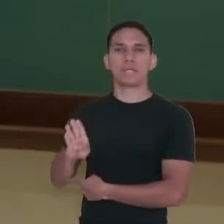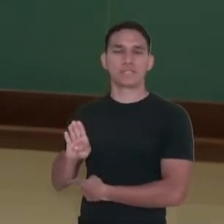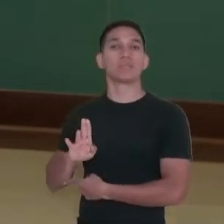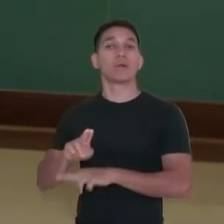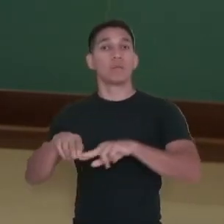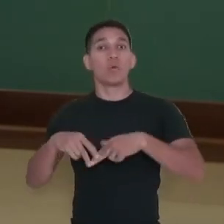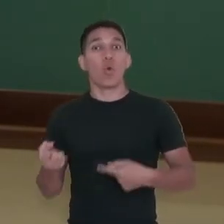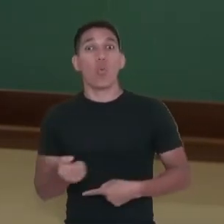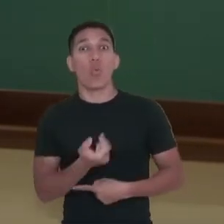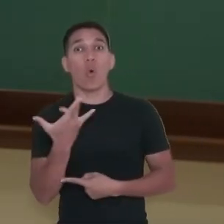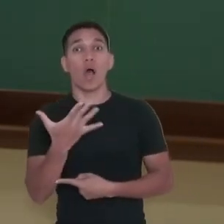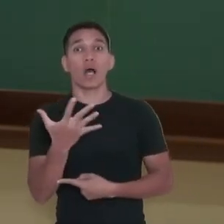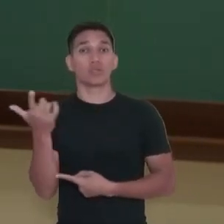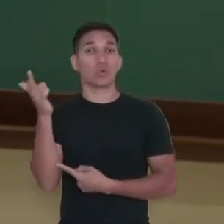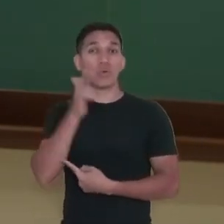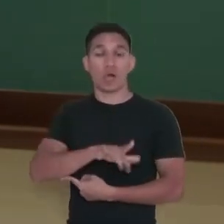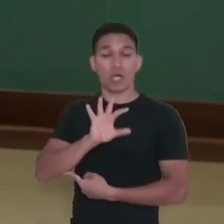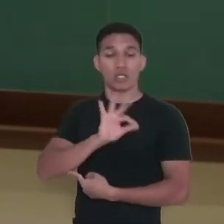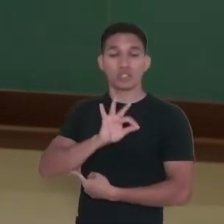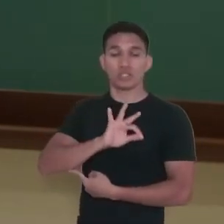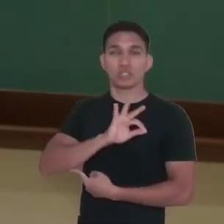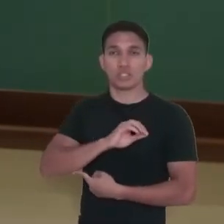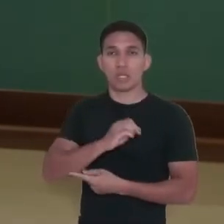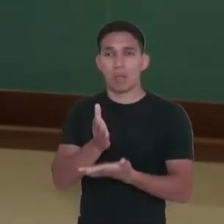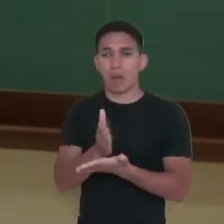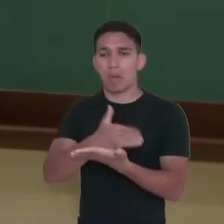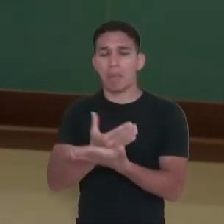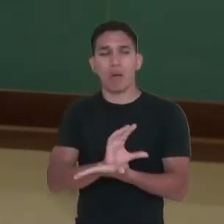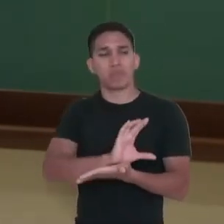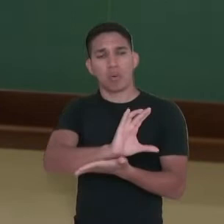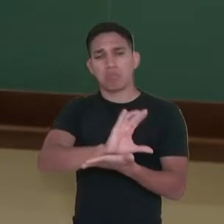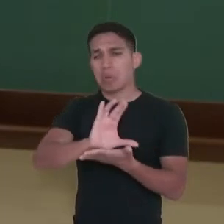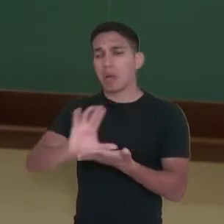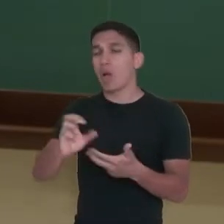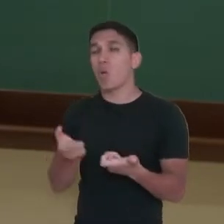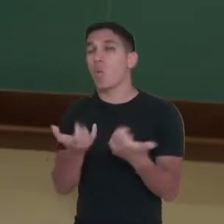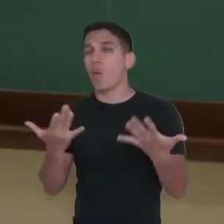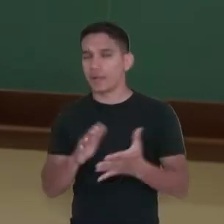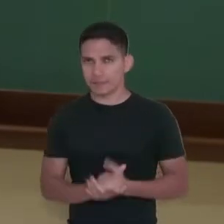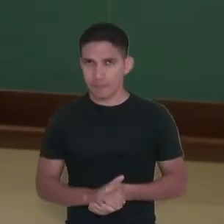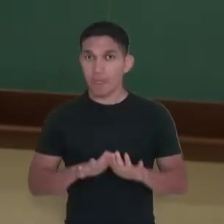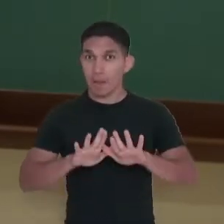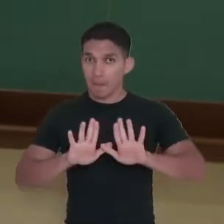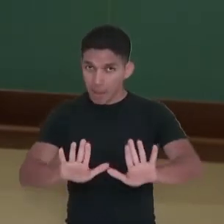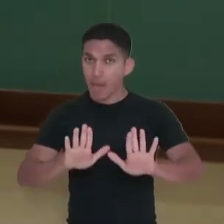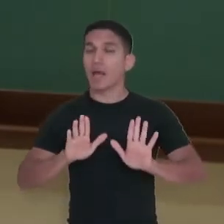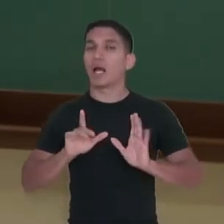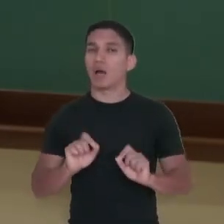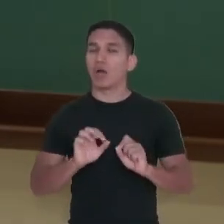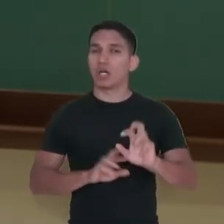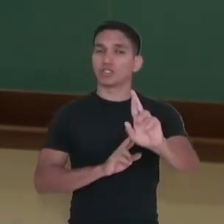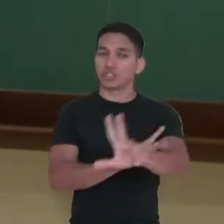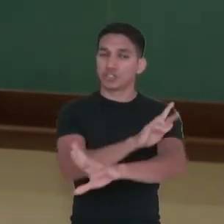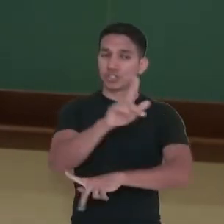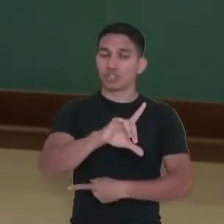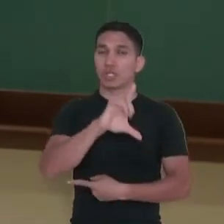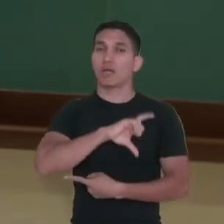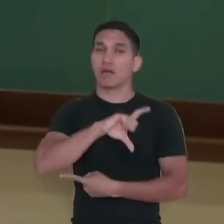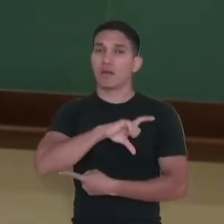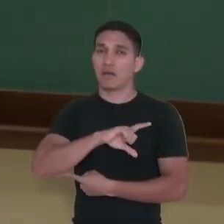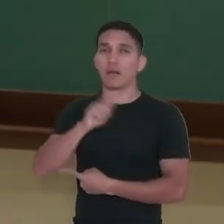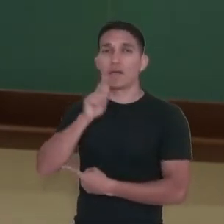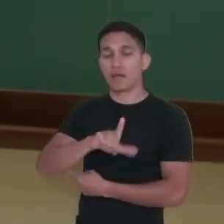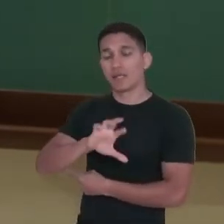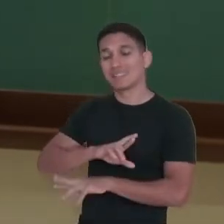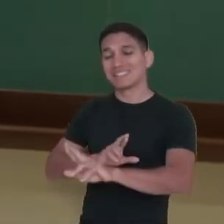riqueza, se ela fosse distribuída de maneira igual, a gente vai ter isso. Só que a gente tem diferenças, né, dessa renda per capita,